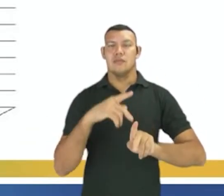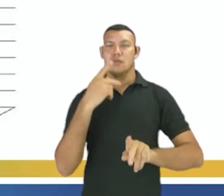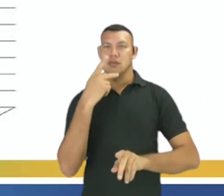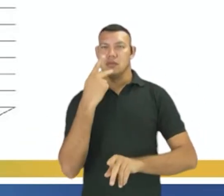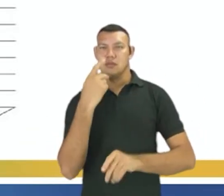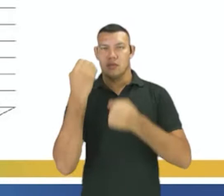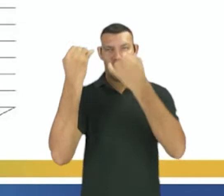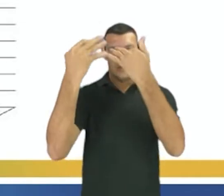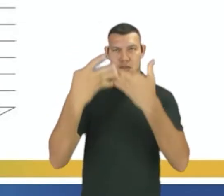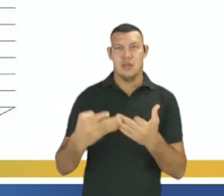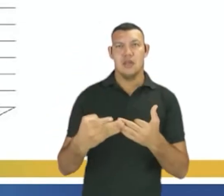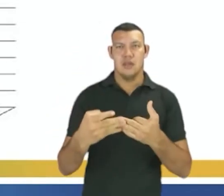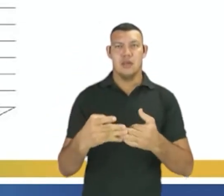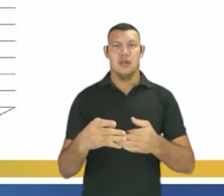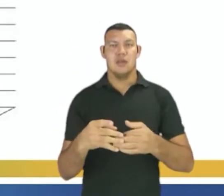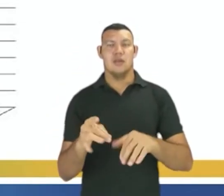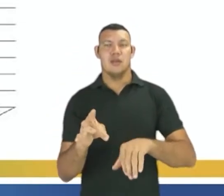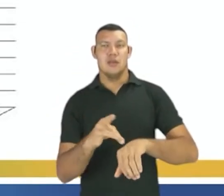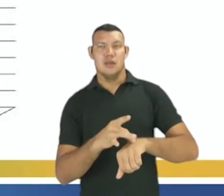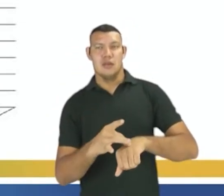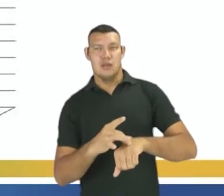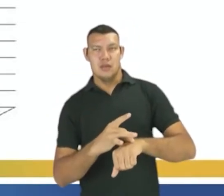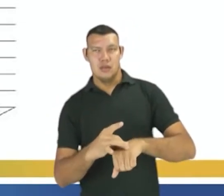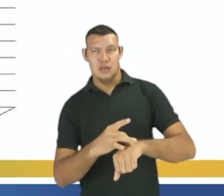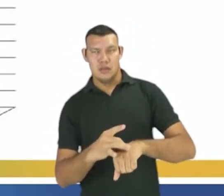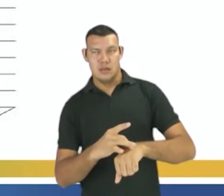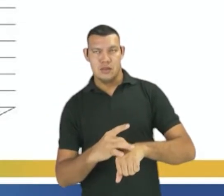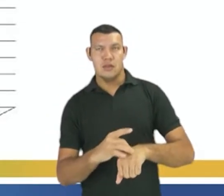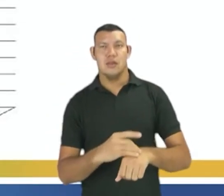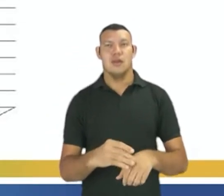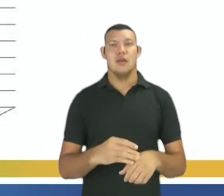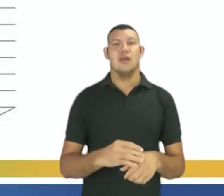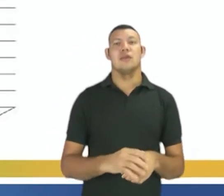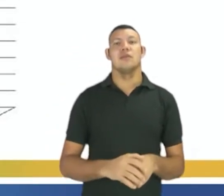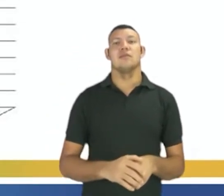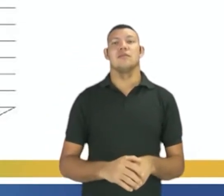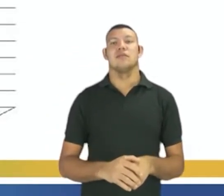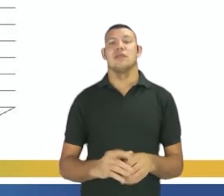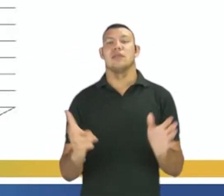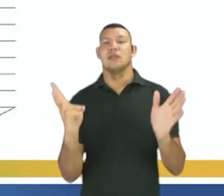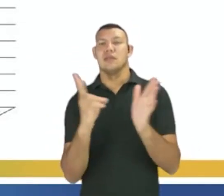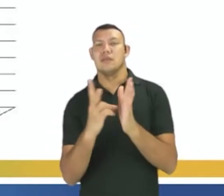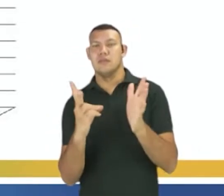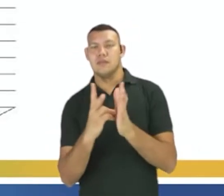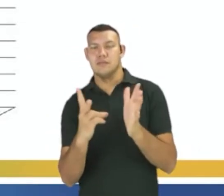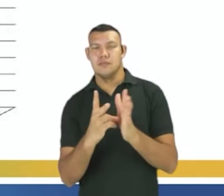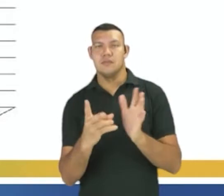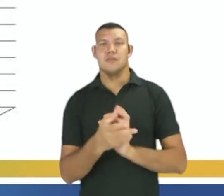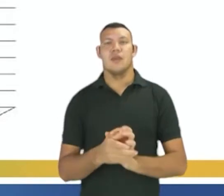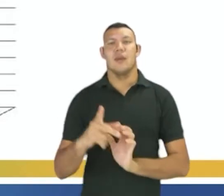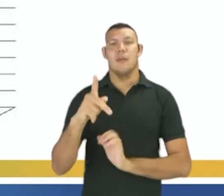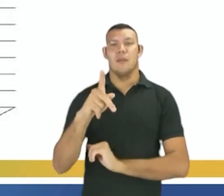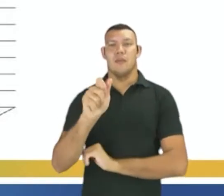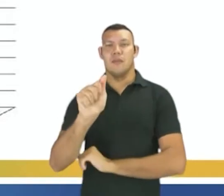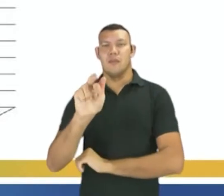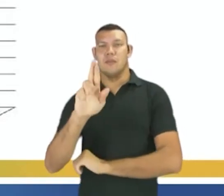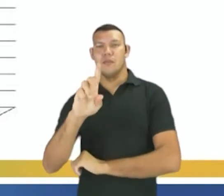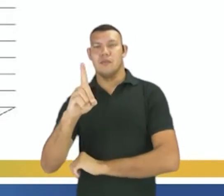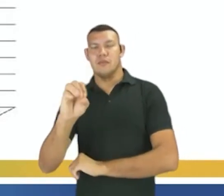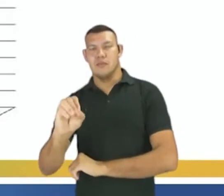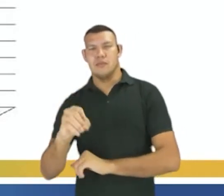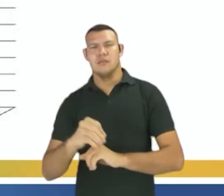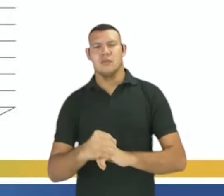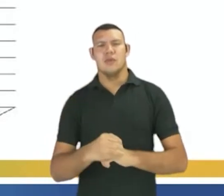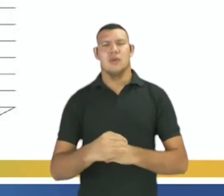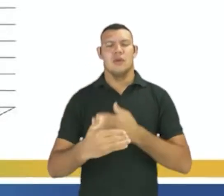em seguida vinha os pardos, depois preto, amarelo e indígenas. E aí a gente vai ver que com o passar dos